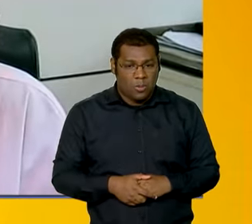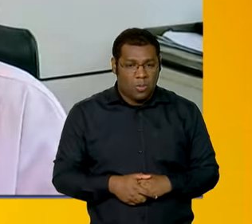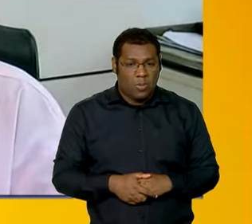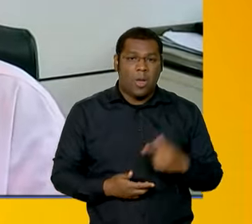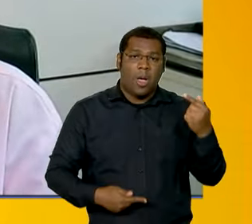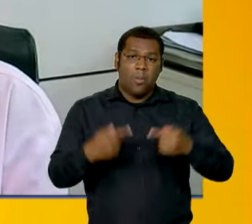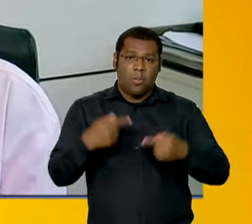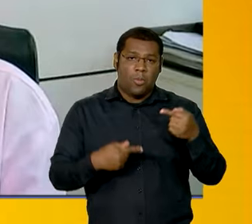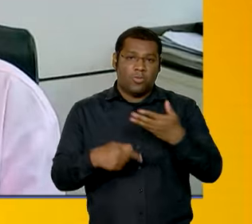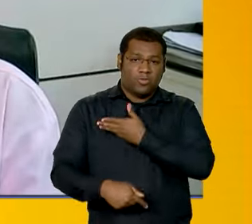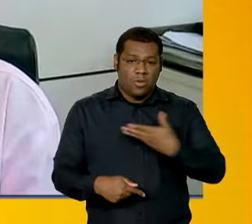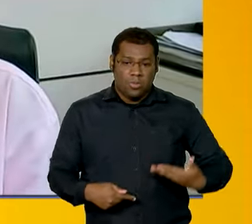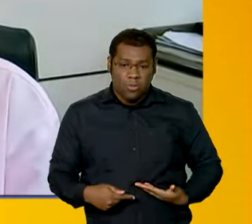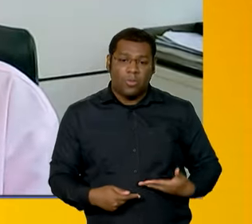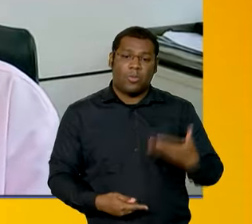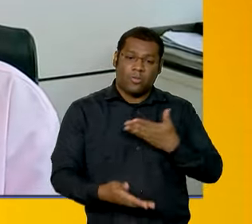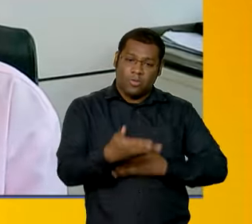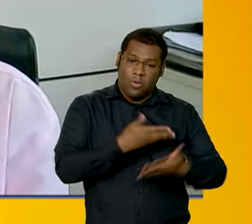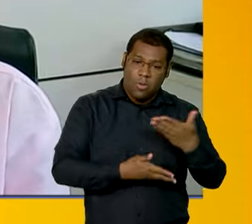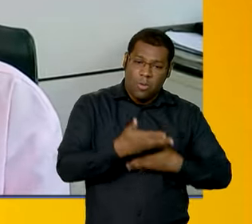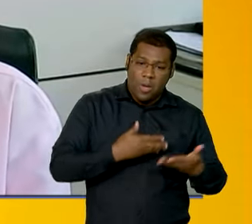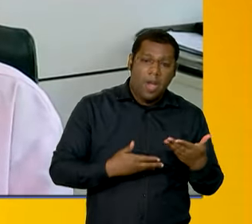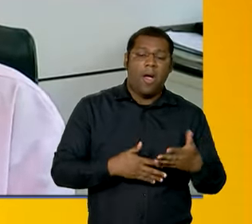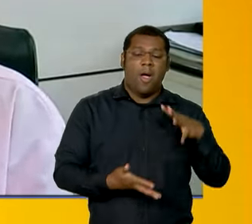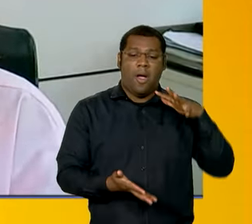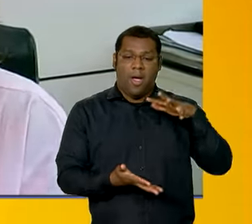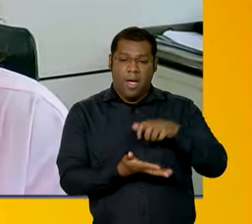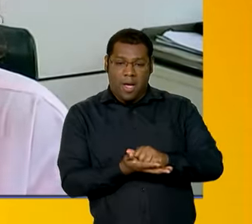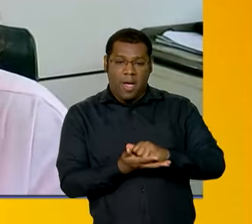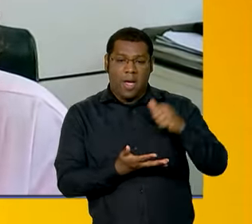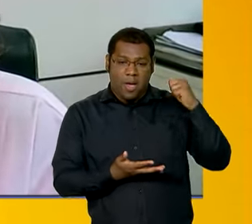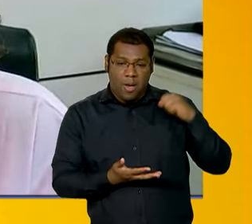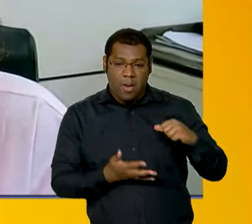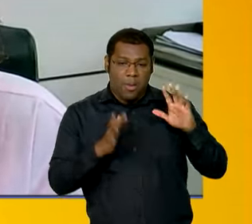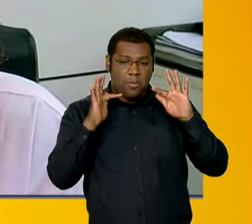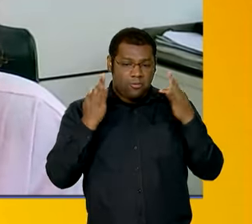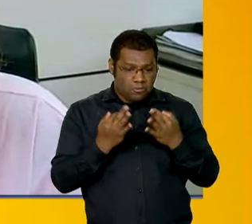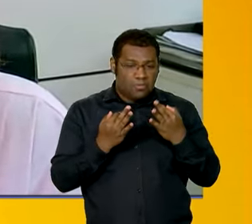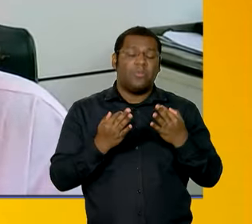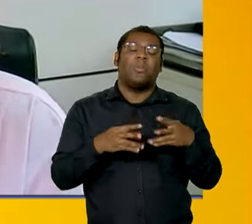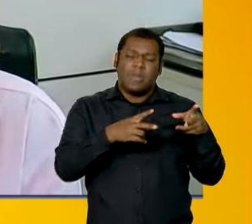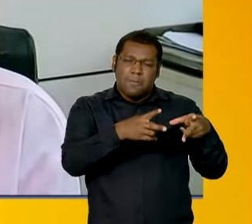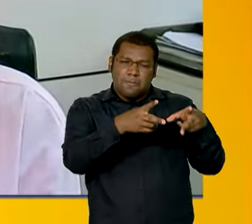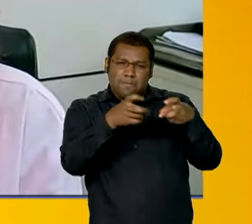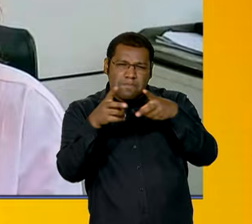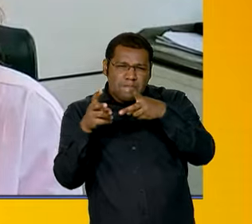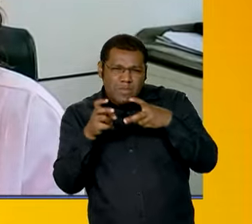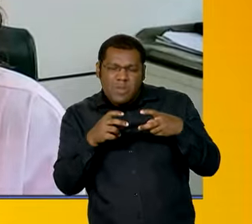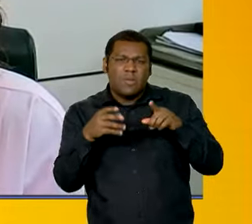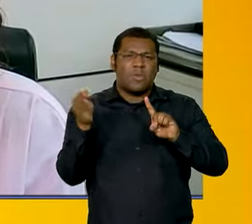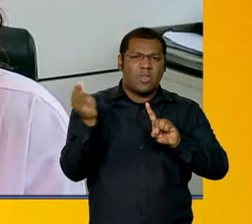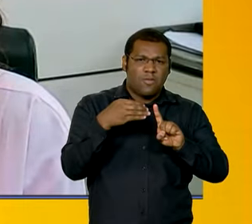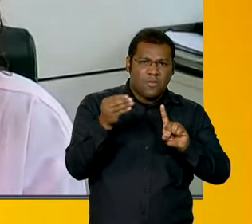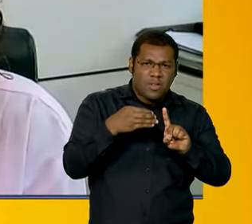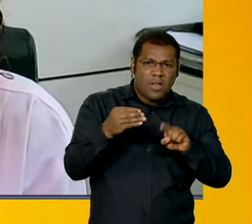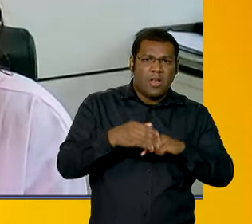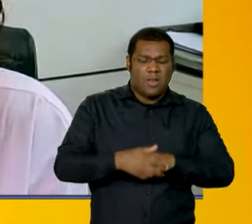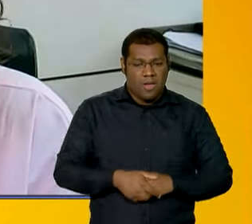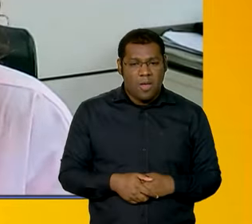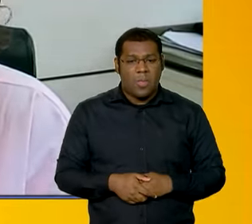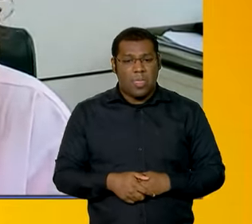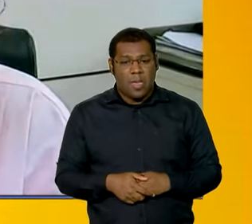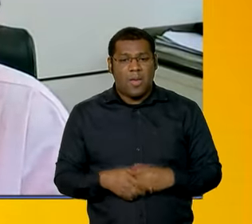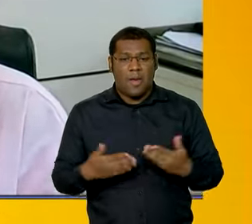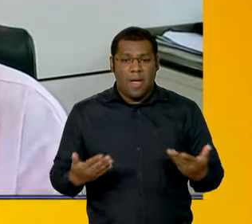muito facilitada pela presença do Cadastro Único. Ele permite a gente visibilizar outras vulnerabilidades e aí a gente consegue fazer até uma integração